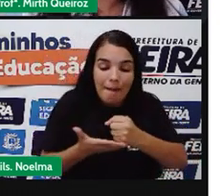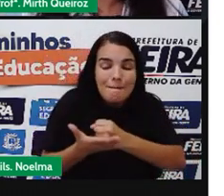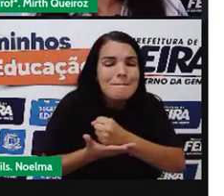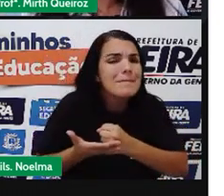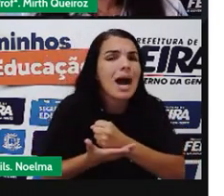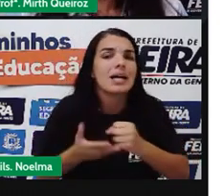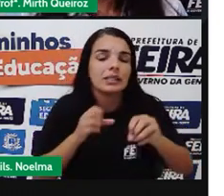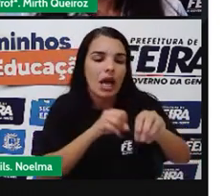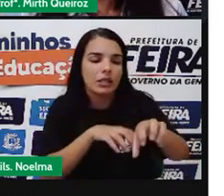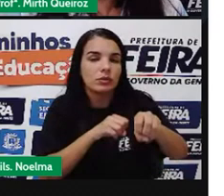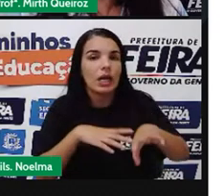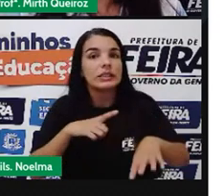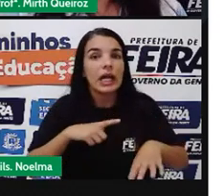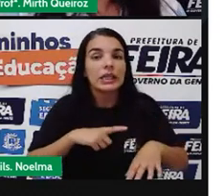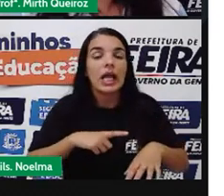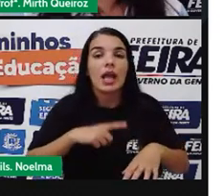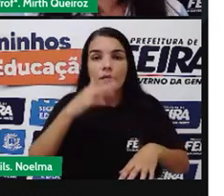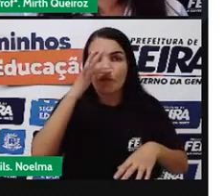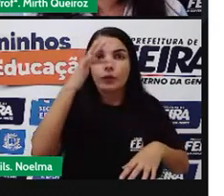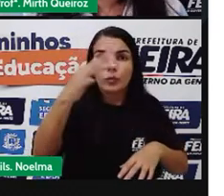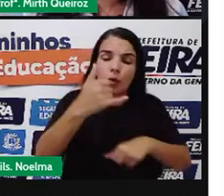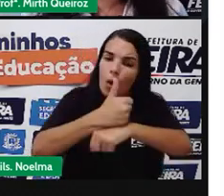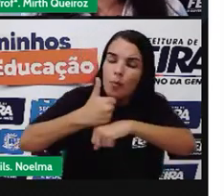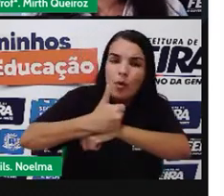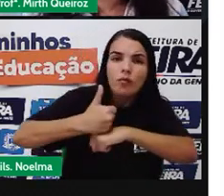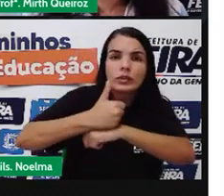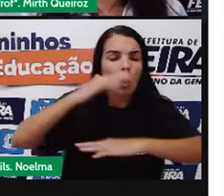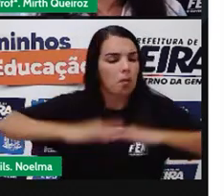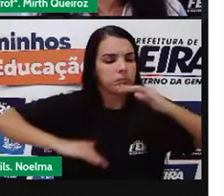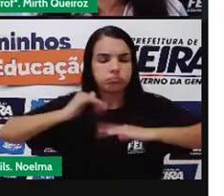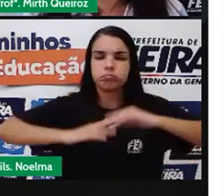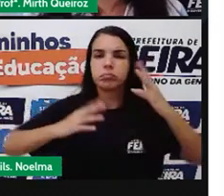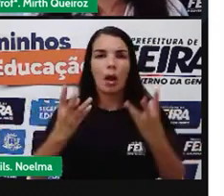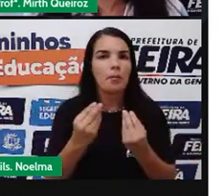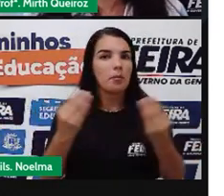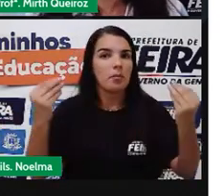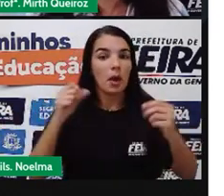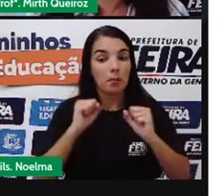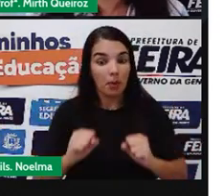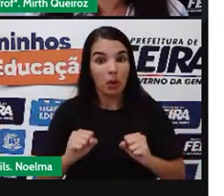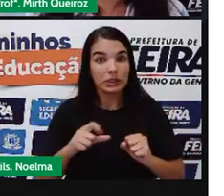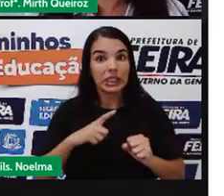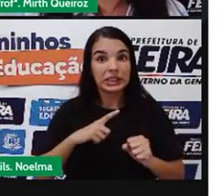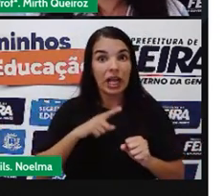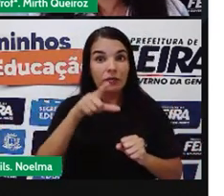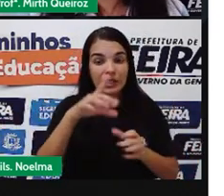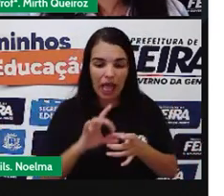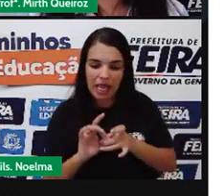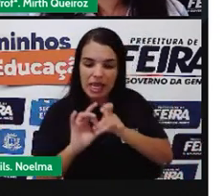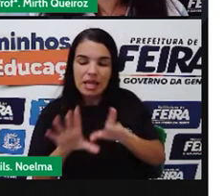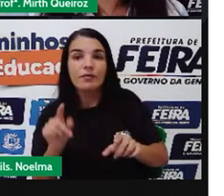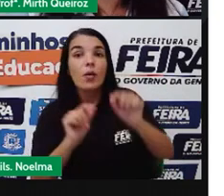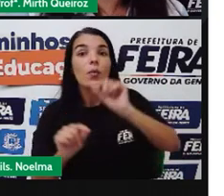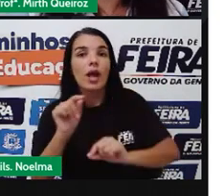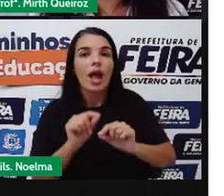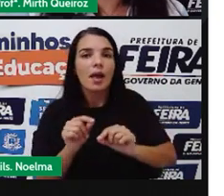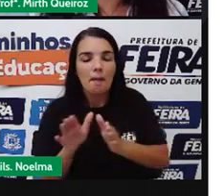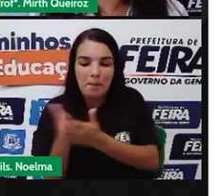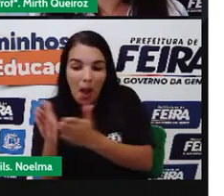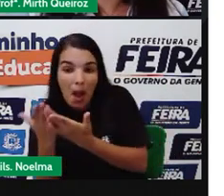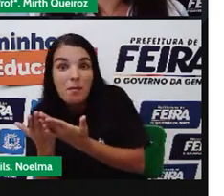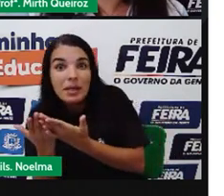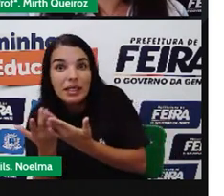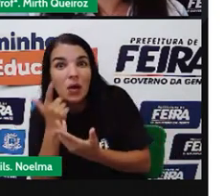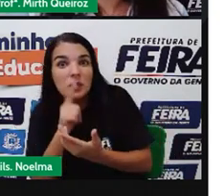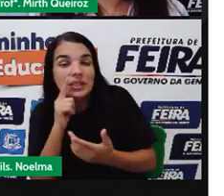adquire Profissões Né Profissões Que poderão Tirar você De certa De certa situação Né Em